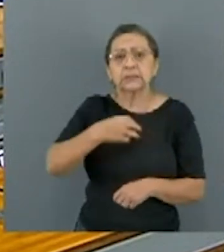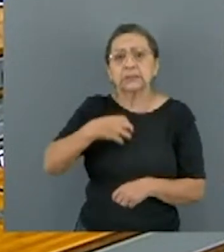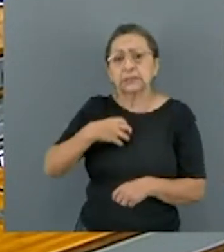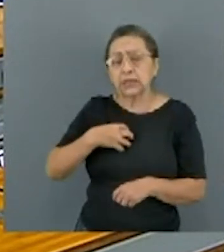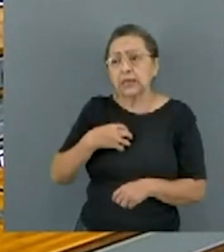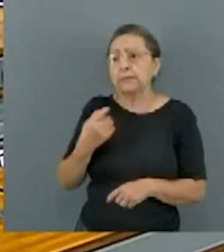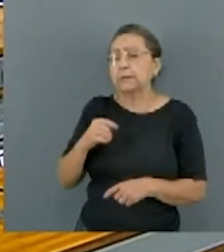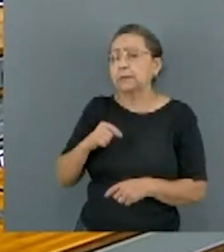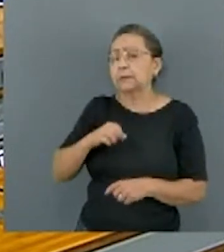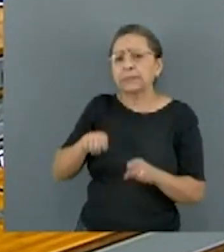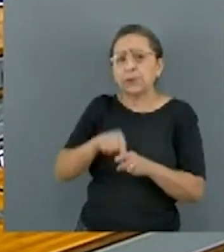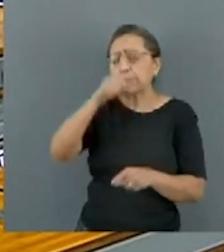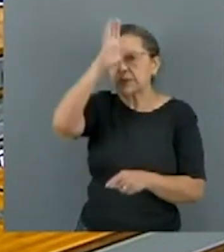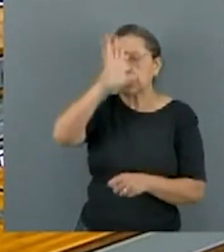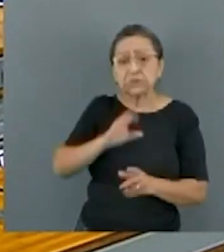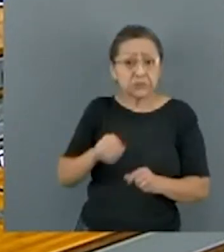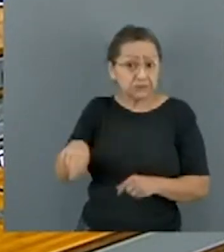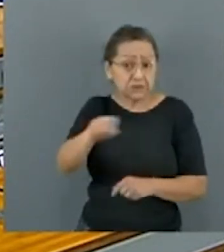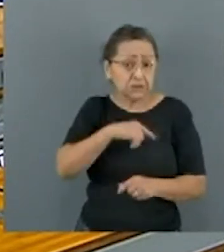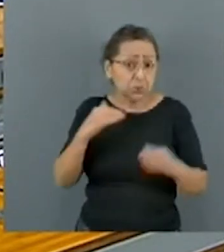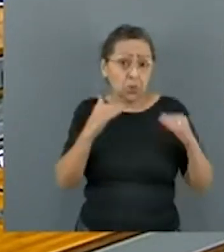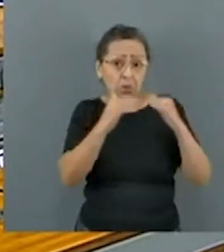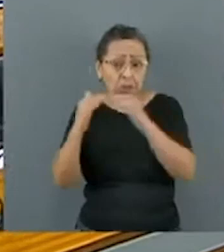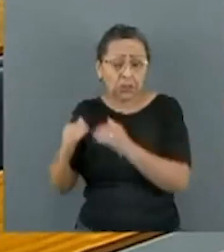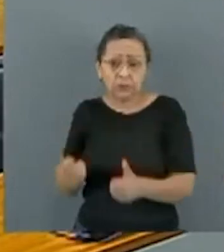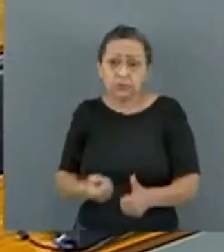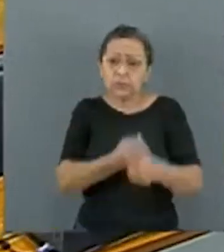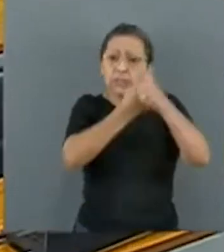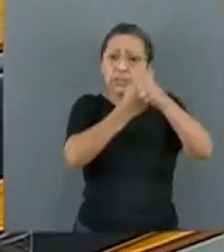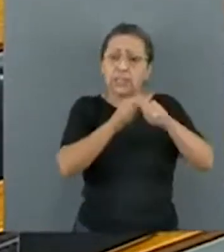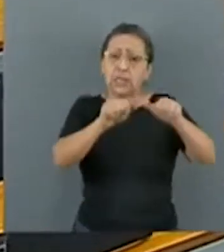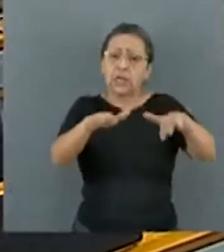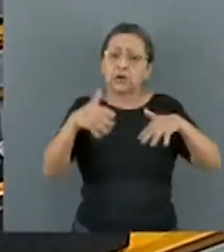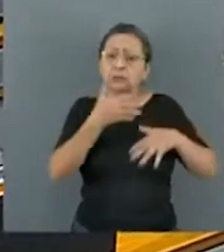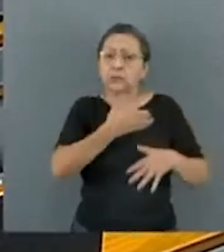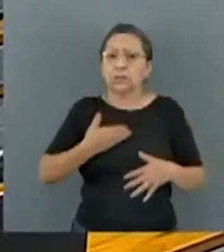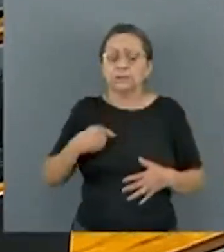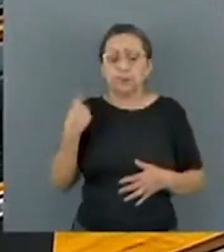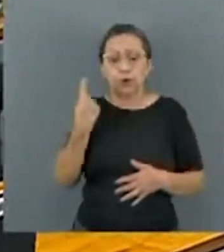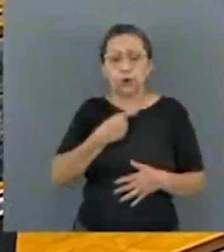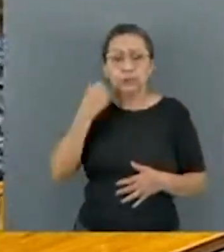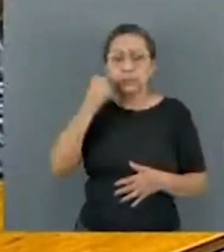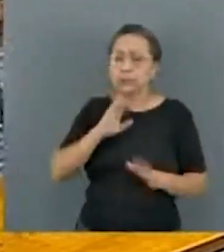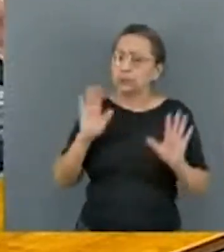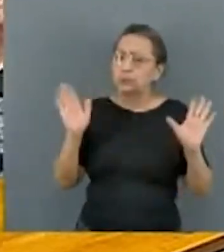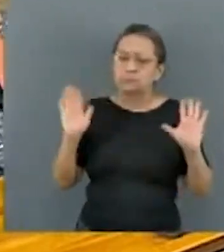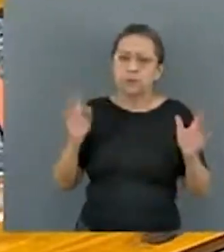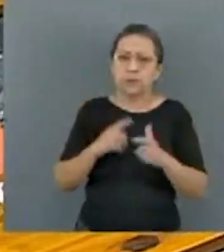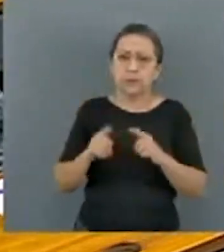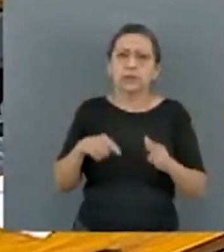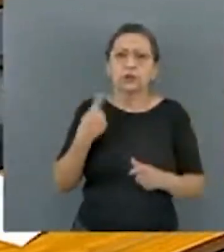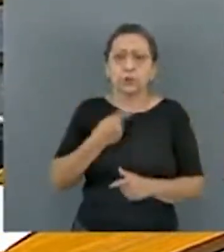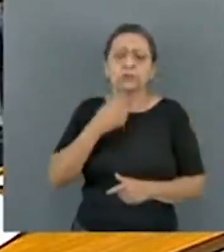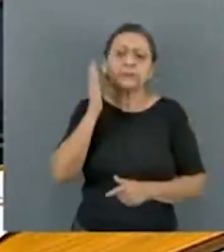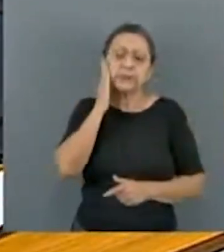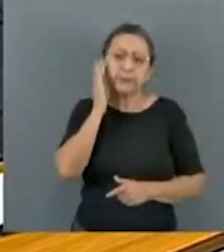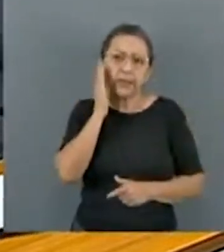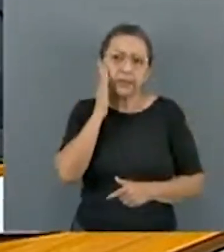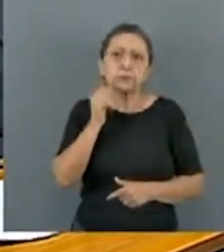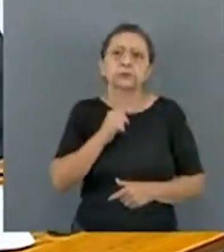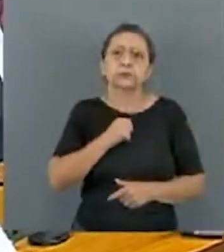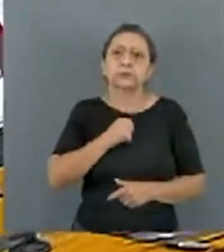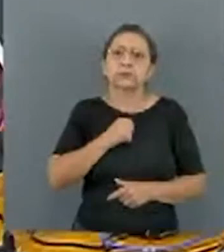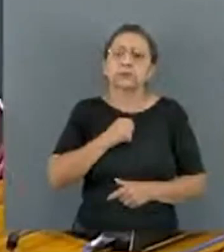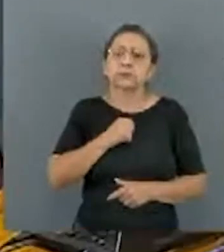eu acho que todos nós, senadores, não teríamos problema com isso. A gente sabe da ligação e da amizade e do carinho que as duas